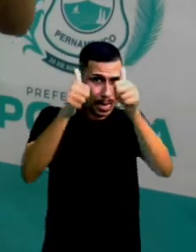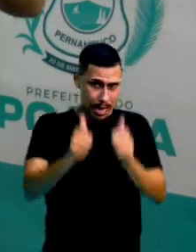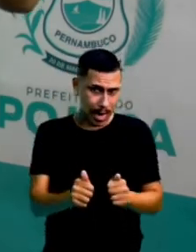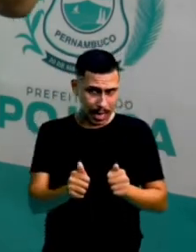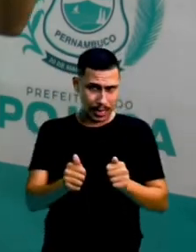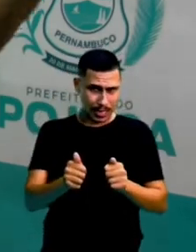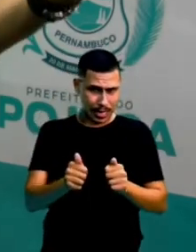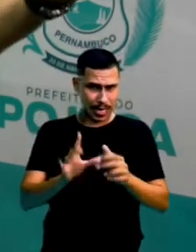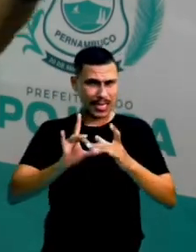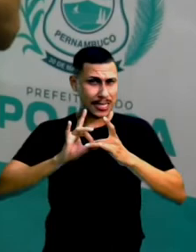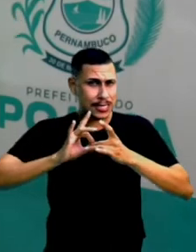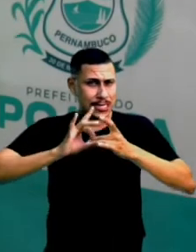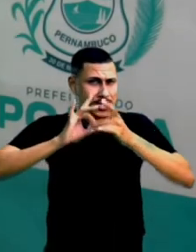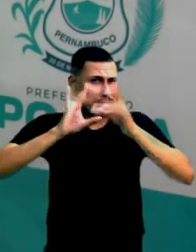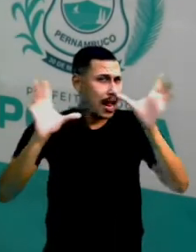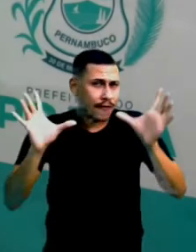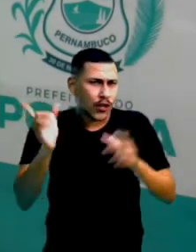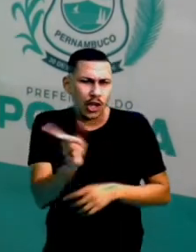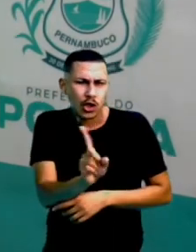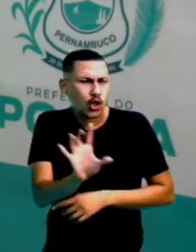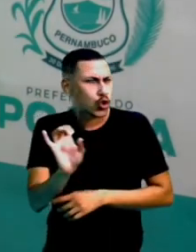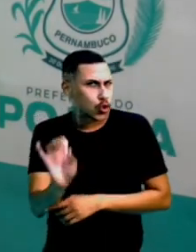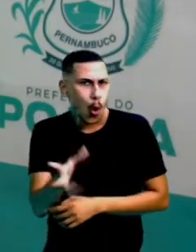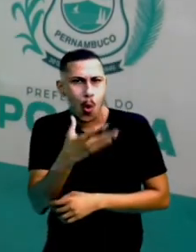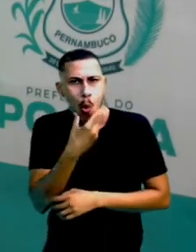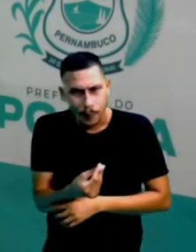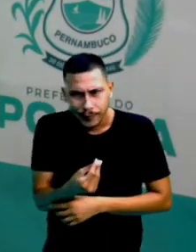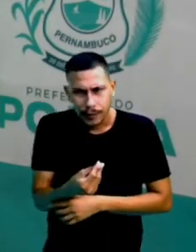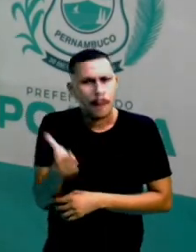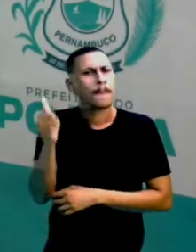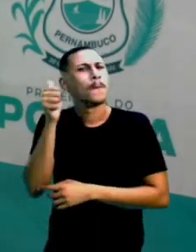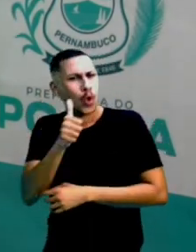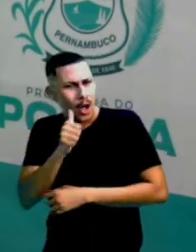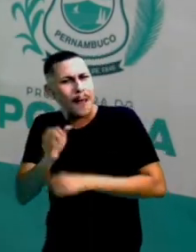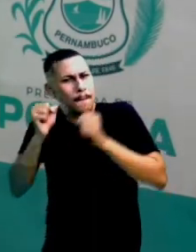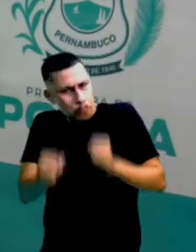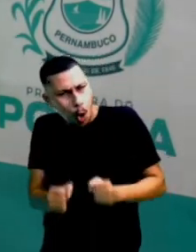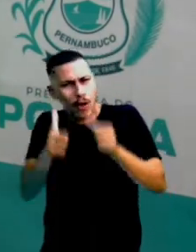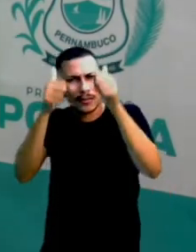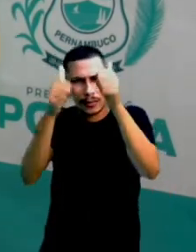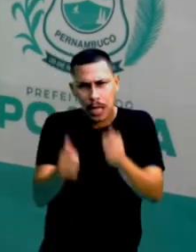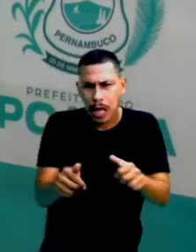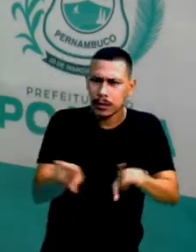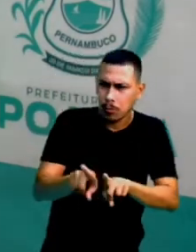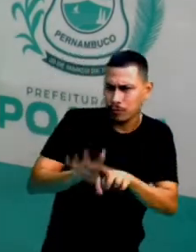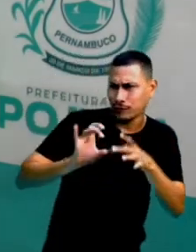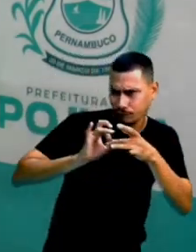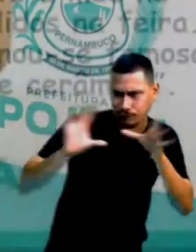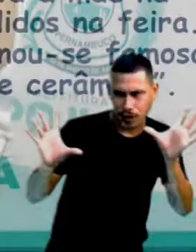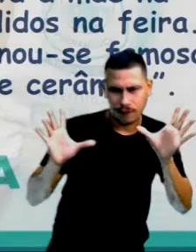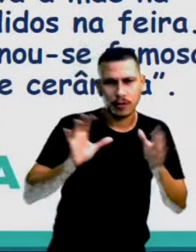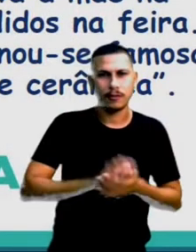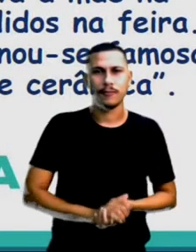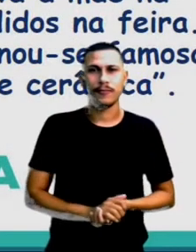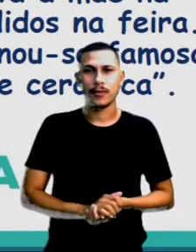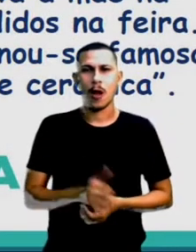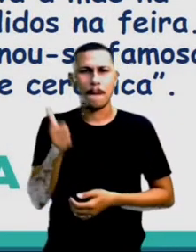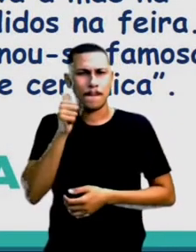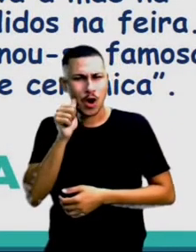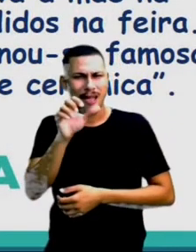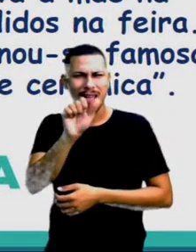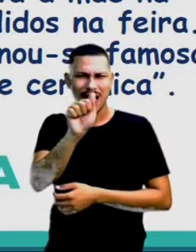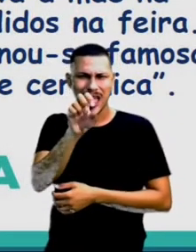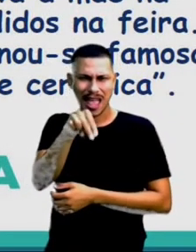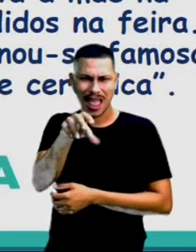Os artistas Não são apenas homens São mulheres também Então Ana das Carrancas Era